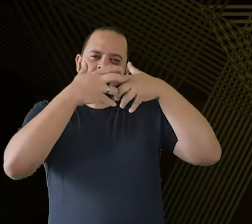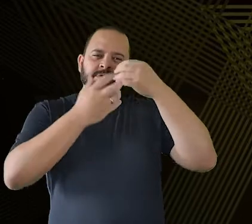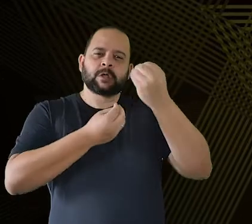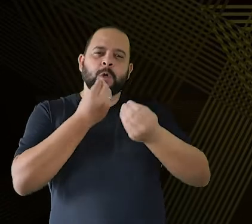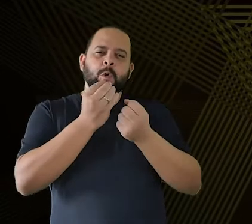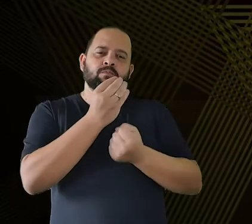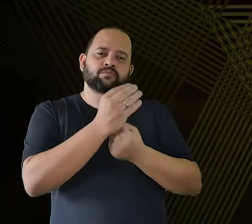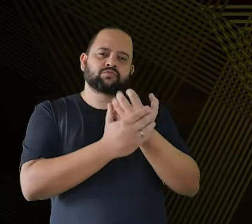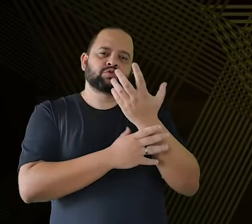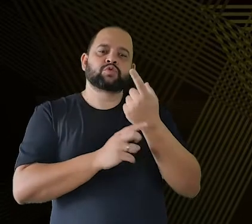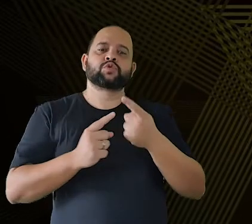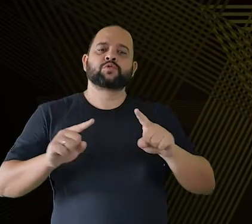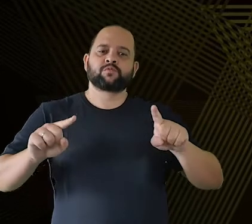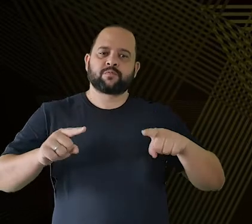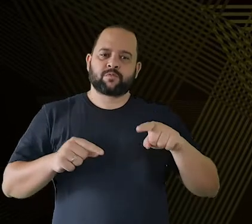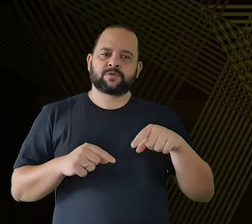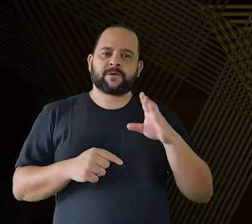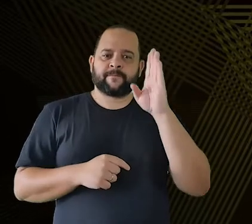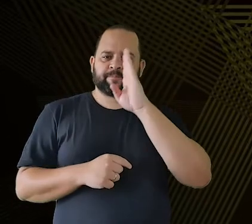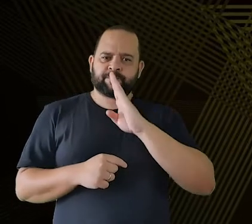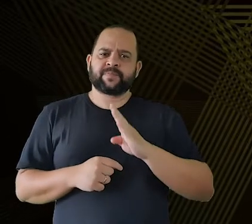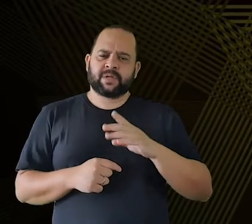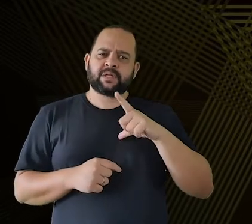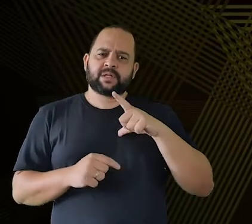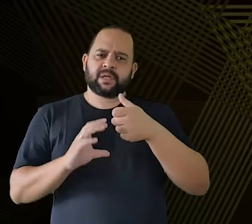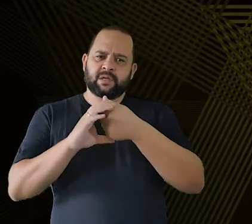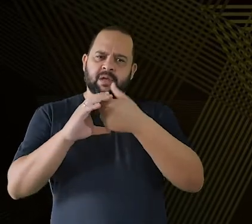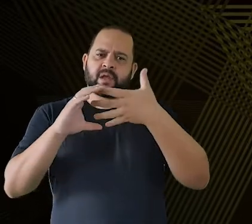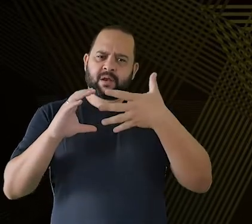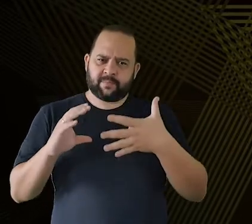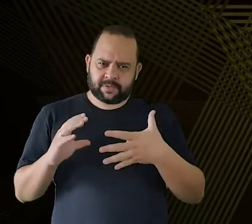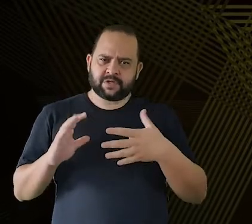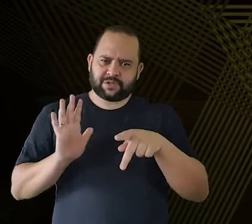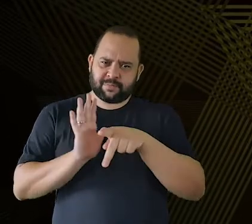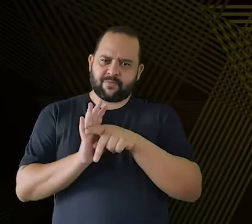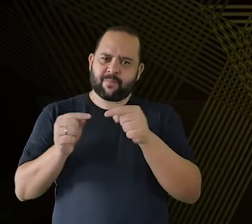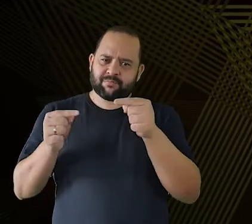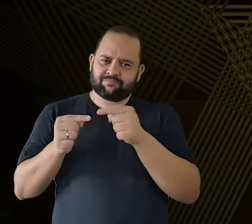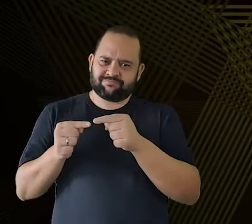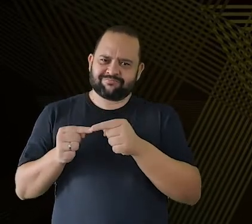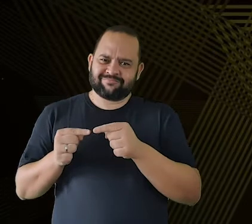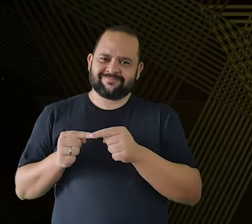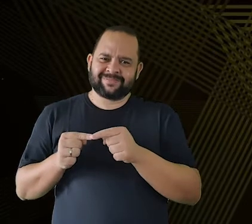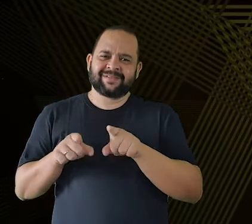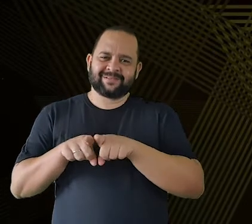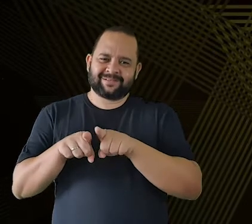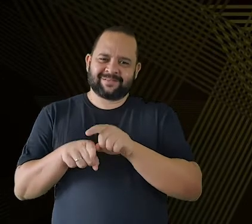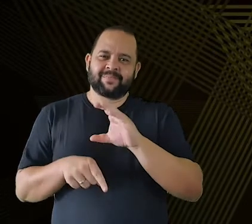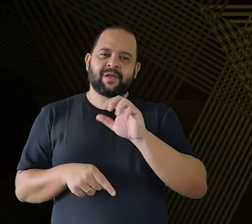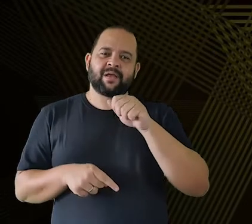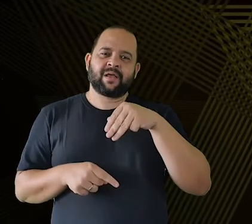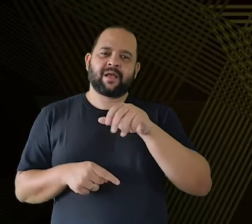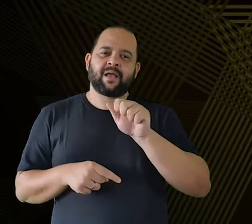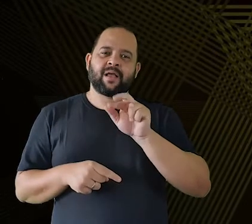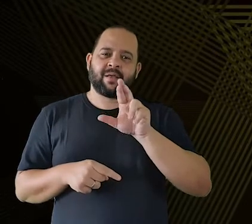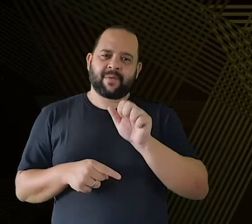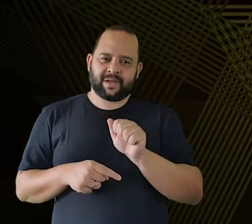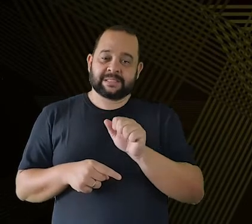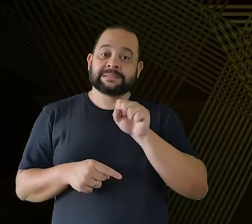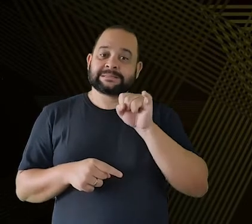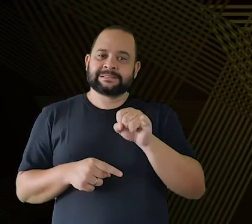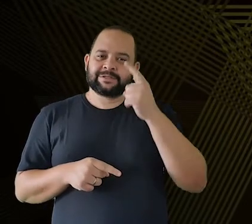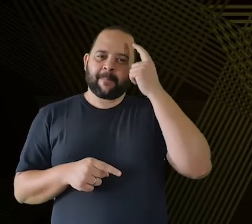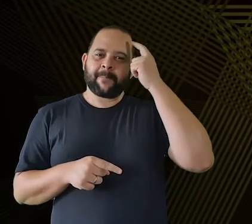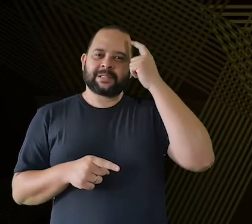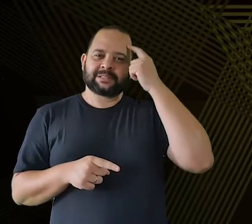música, ela pode ter essa característica camerística. Principalmente se gente pensar no Brasil Colônia.